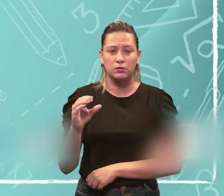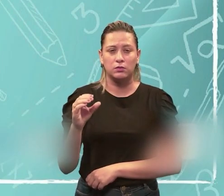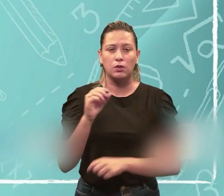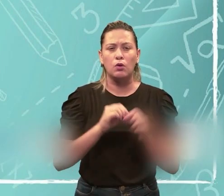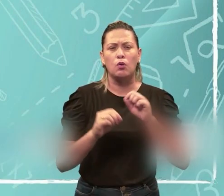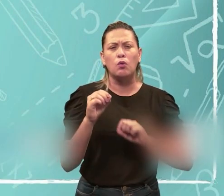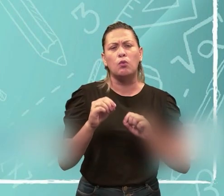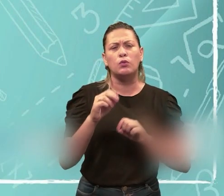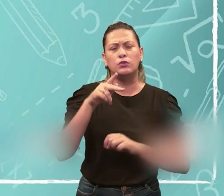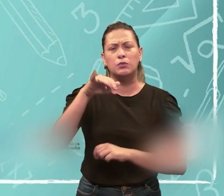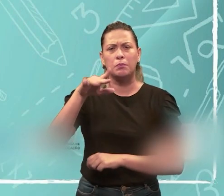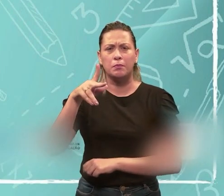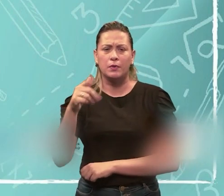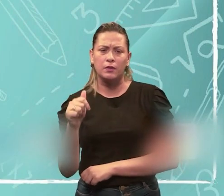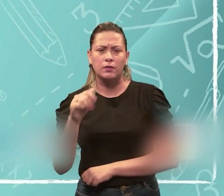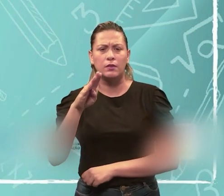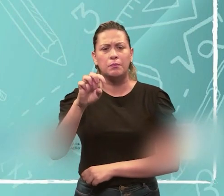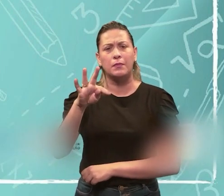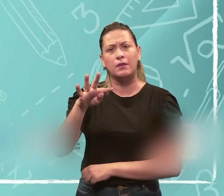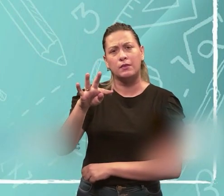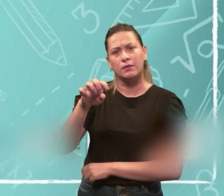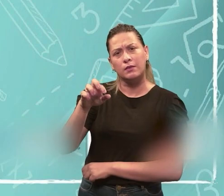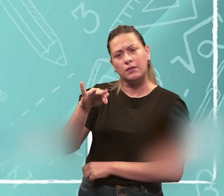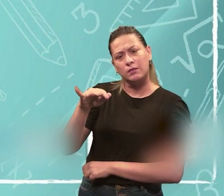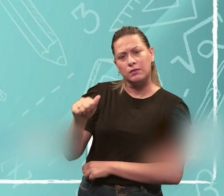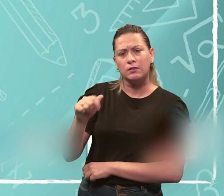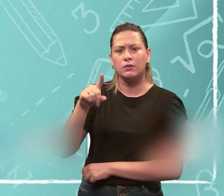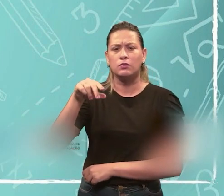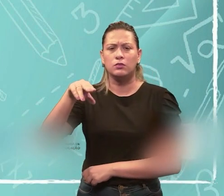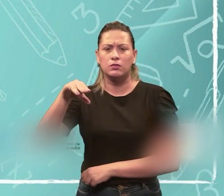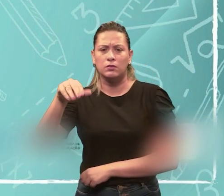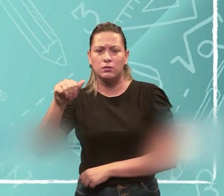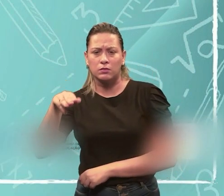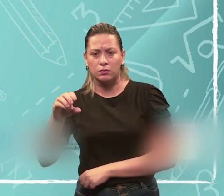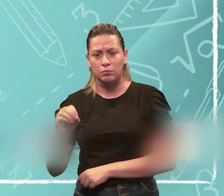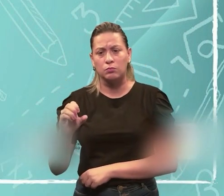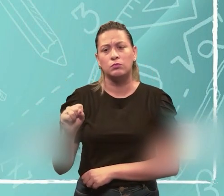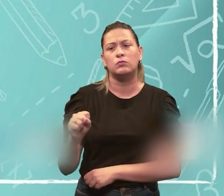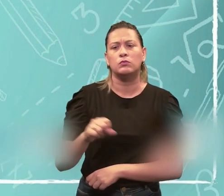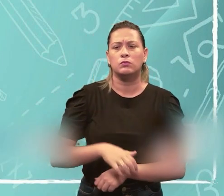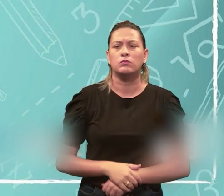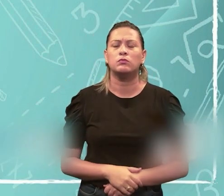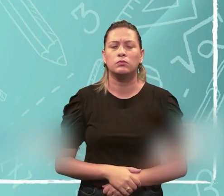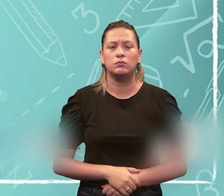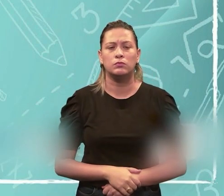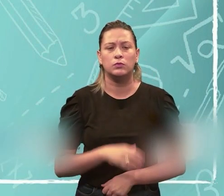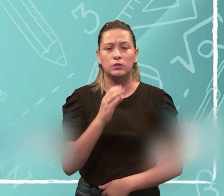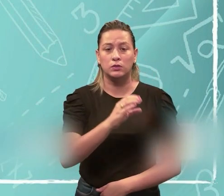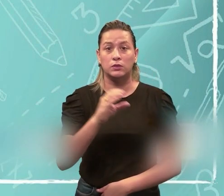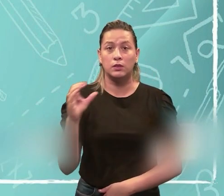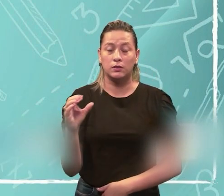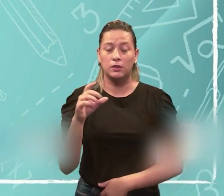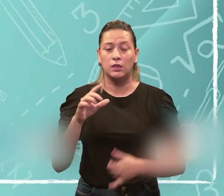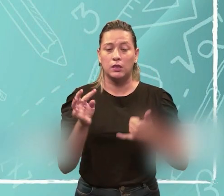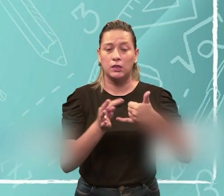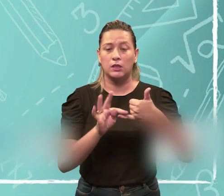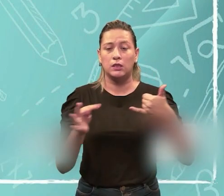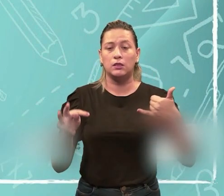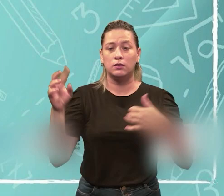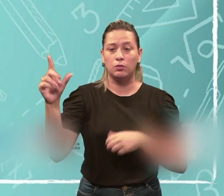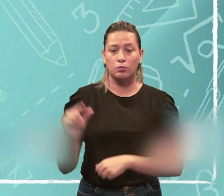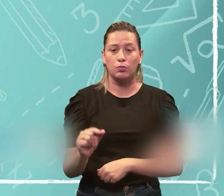baterias, nos dínamos, painéis solares, né? Geram correntes contínuas utilizadas em circuitos de baixa tensão,